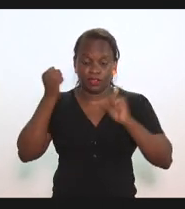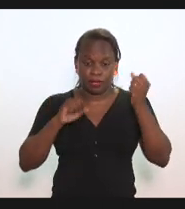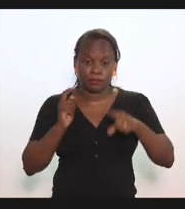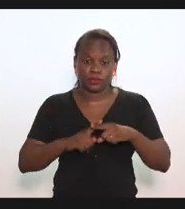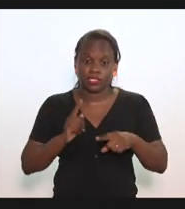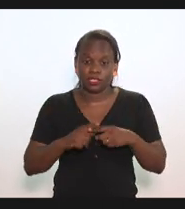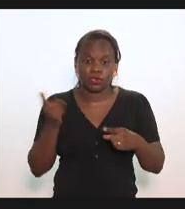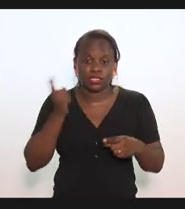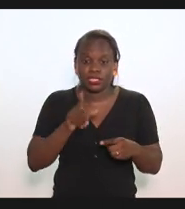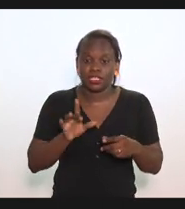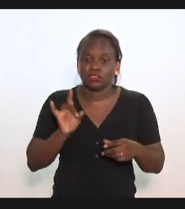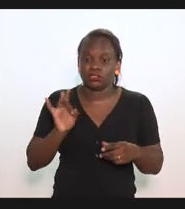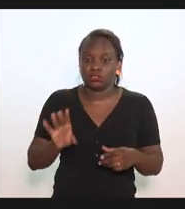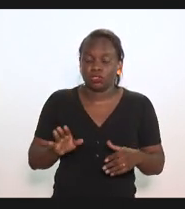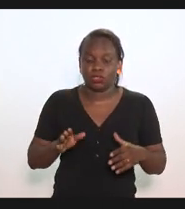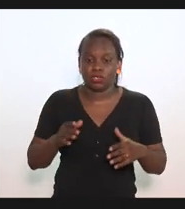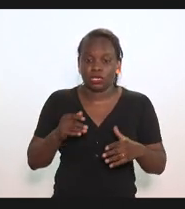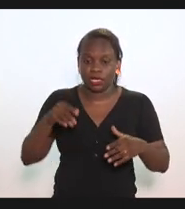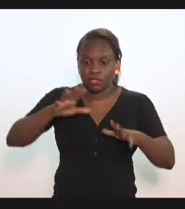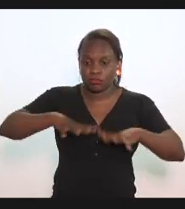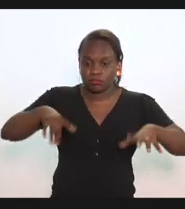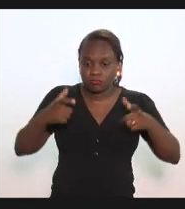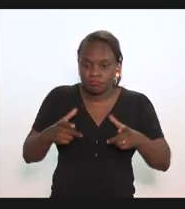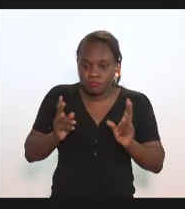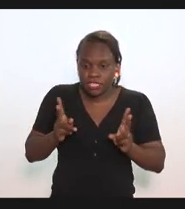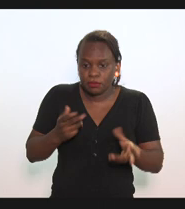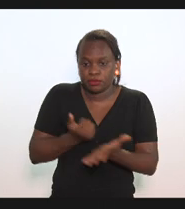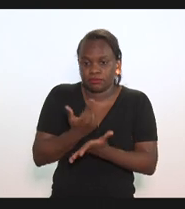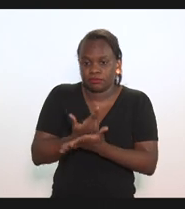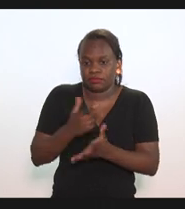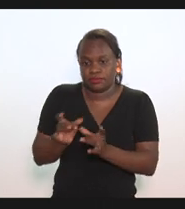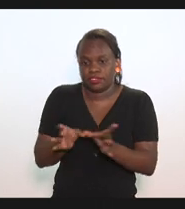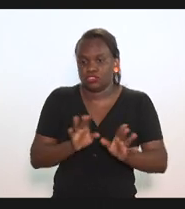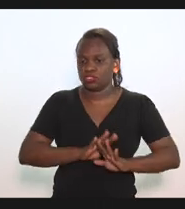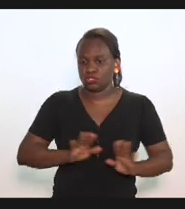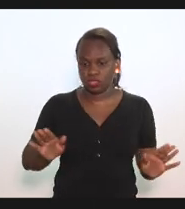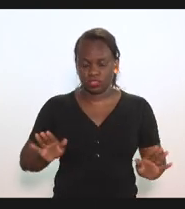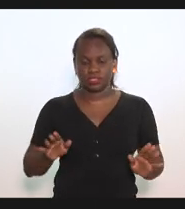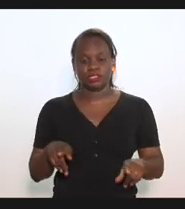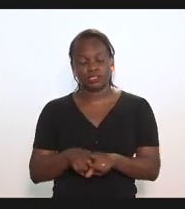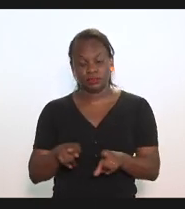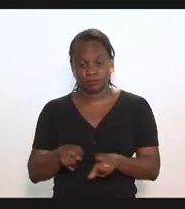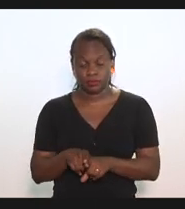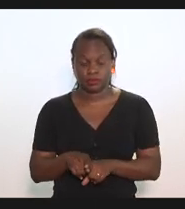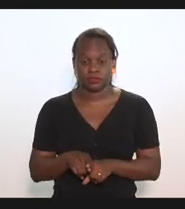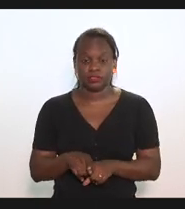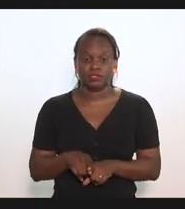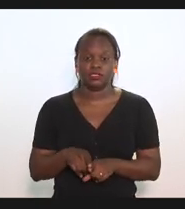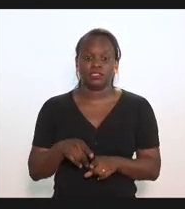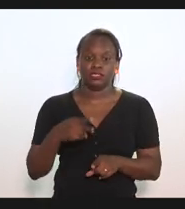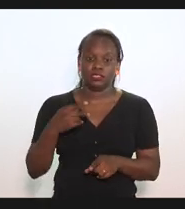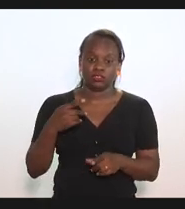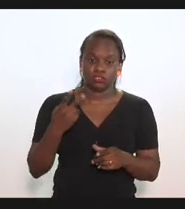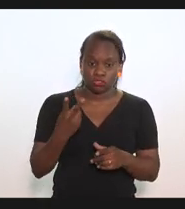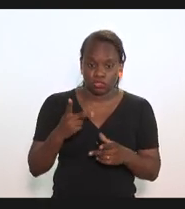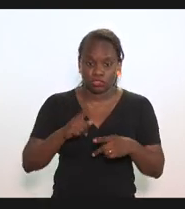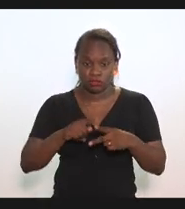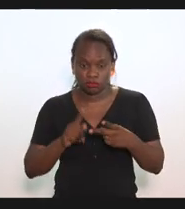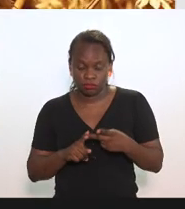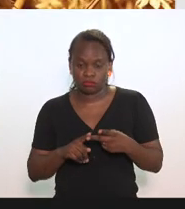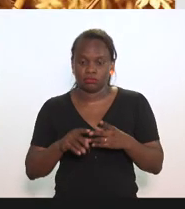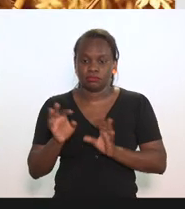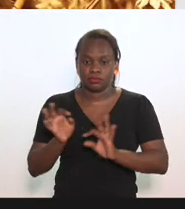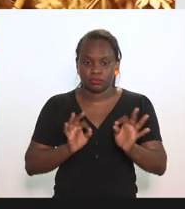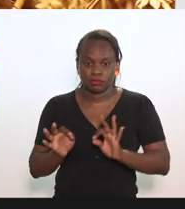consegue, no máximo, o consumo local, né? E mesmo assim, com os dois procedimentos, os dois